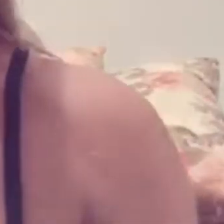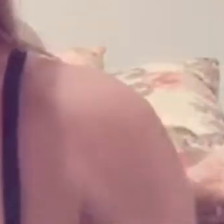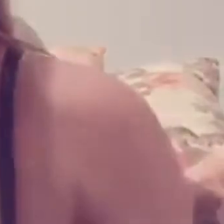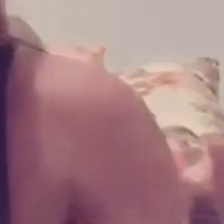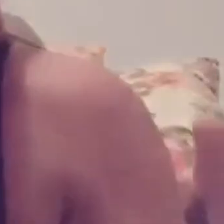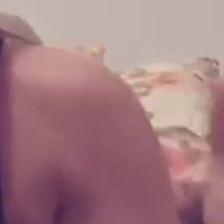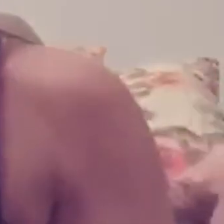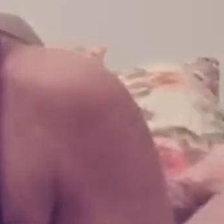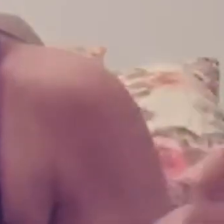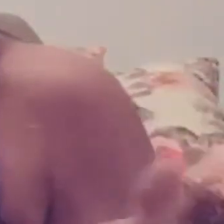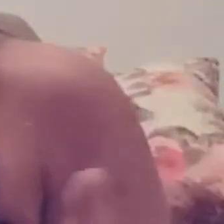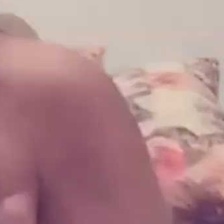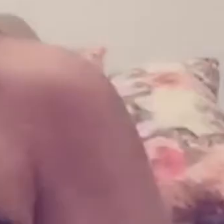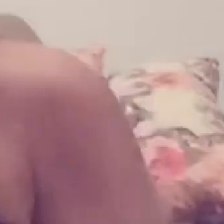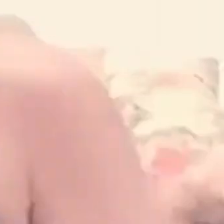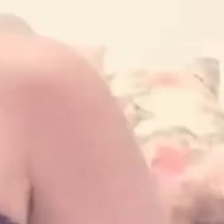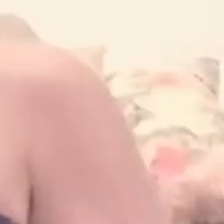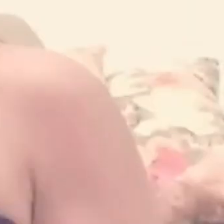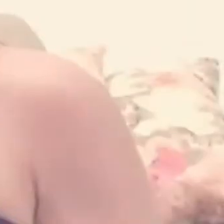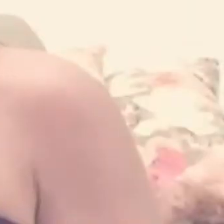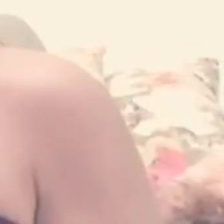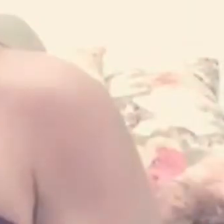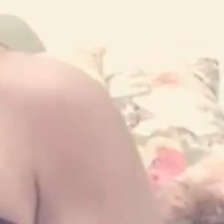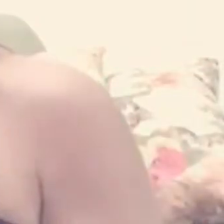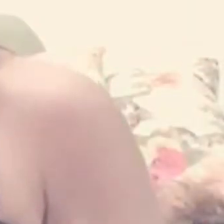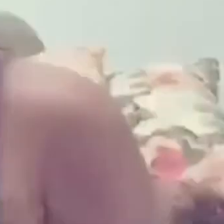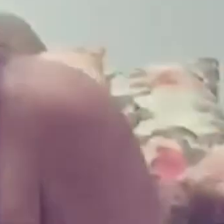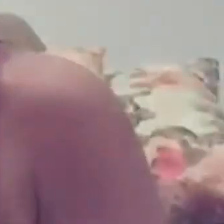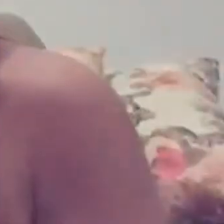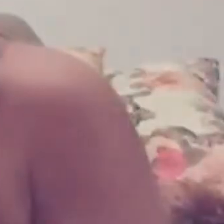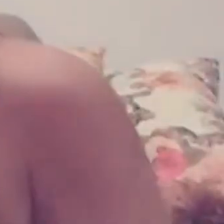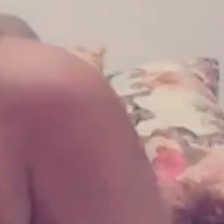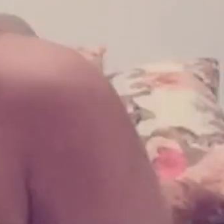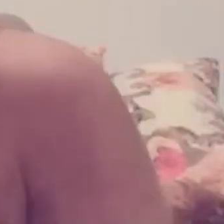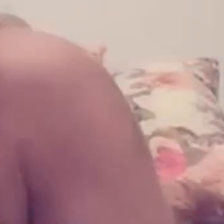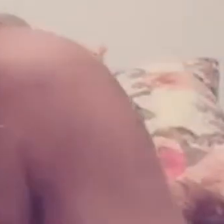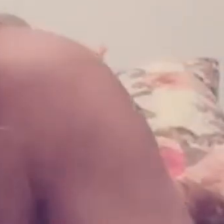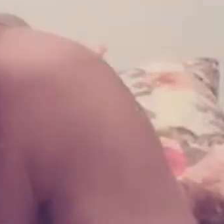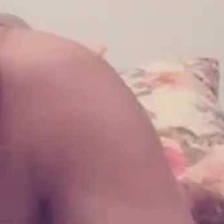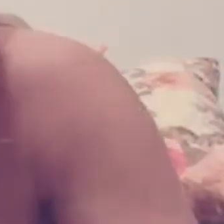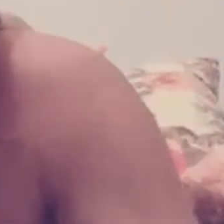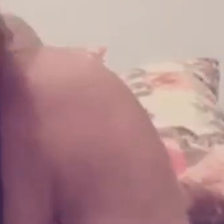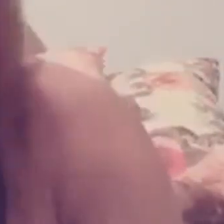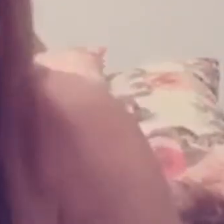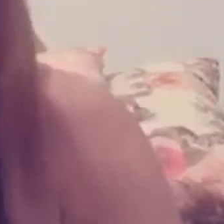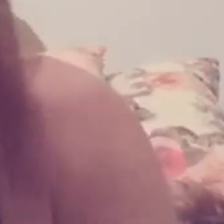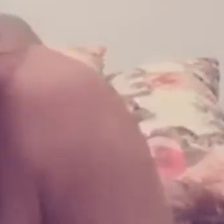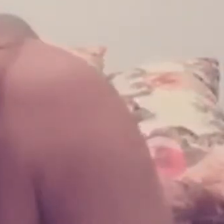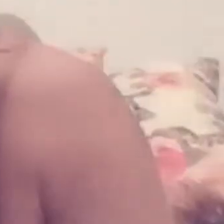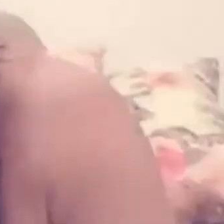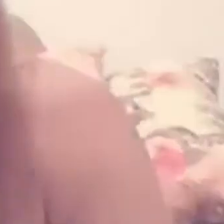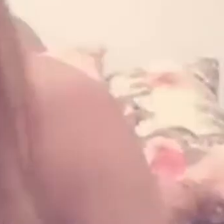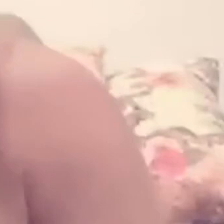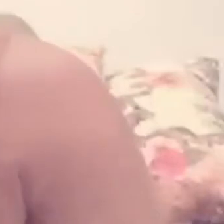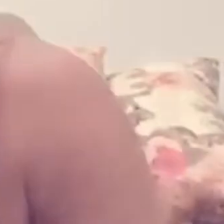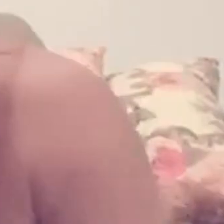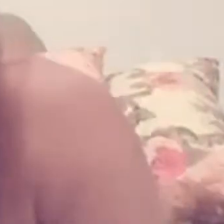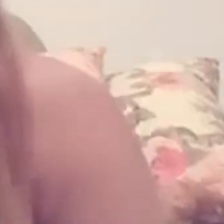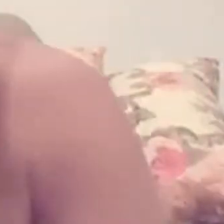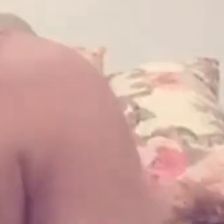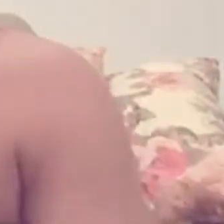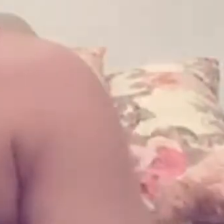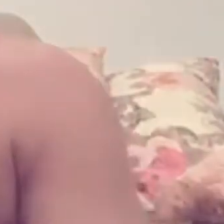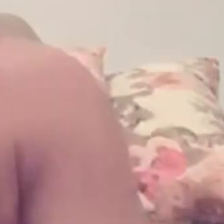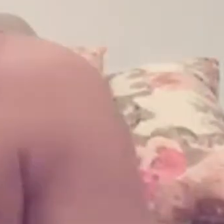minha ilusão foi dar meu coração com toda a força